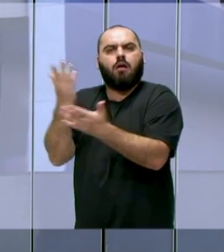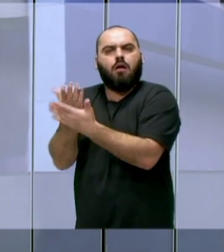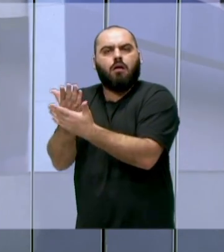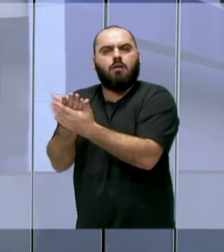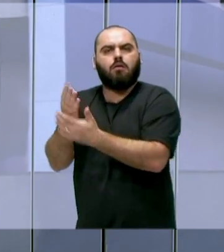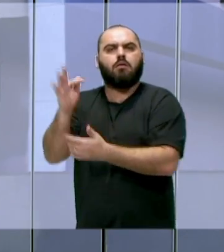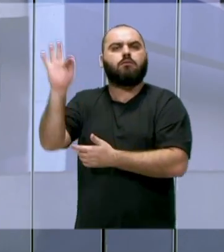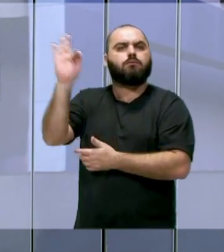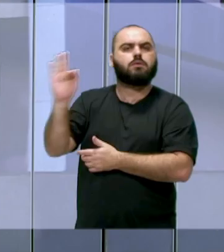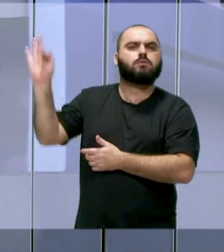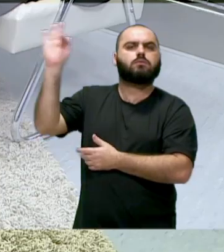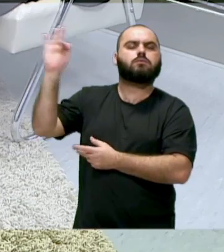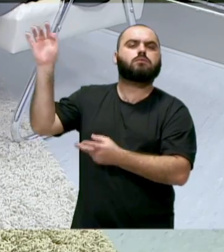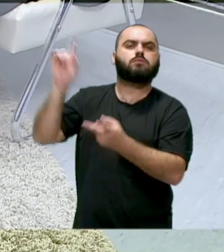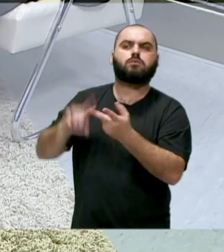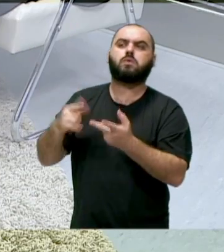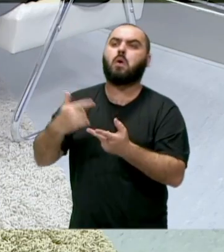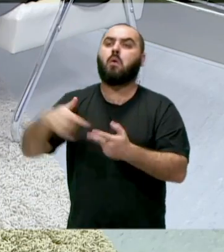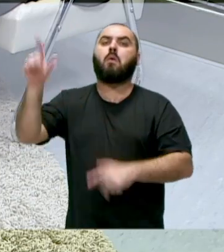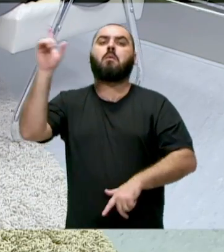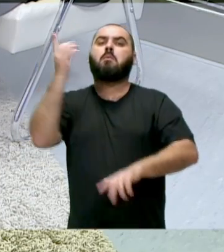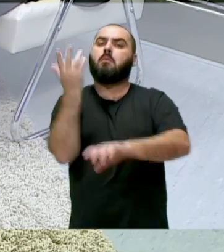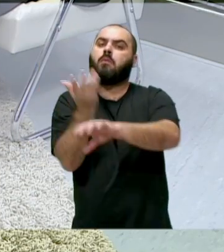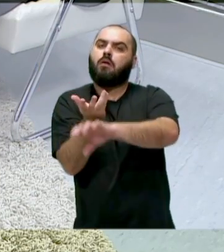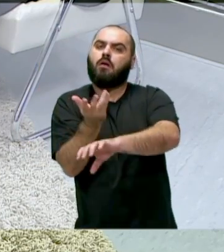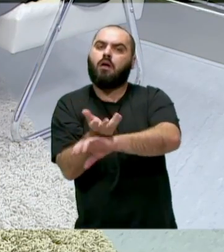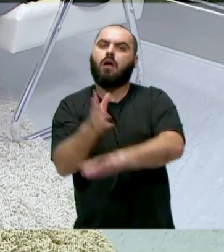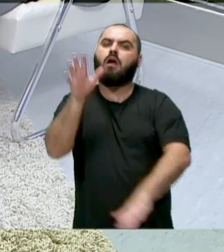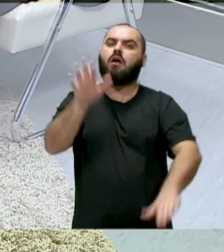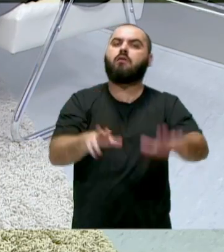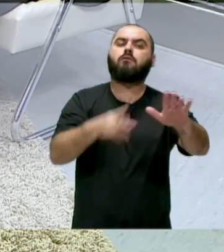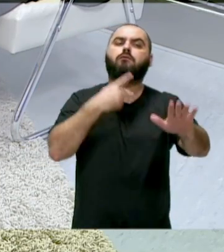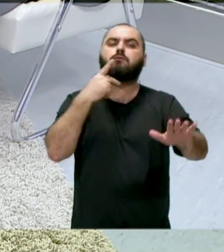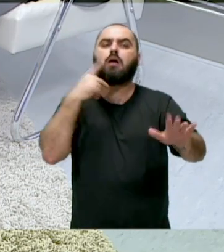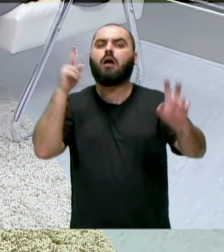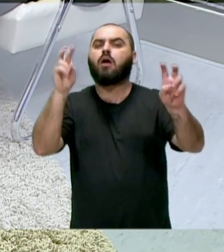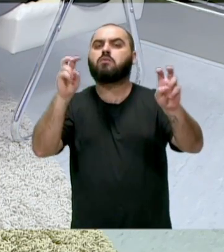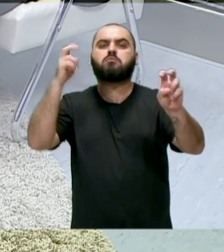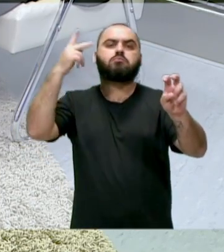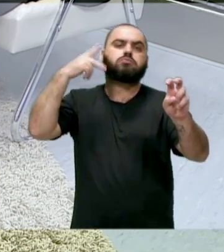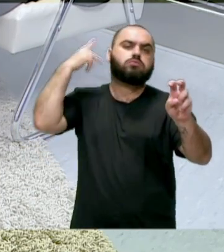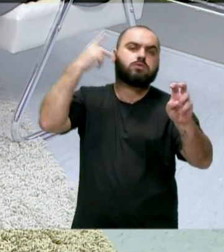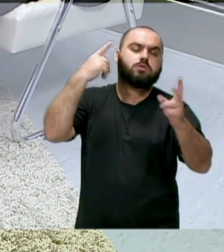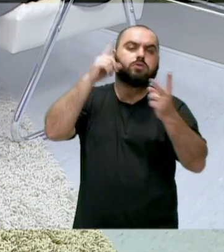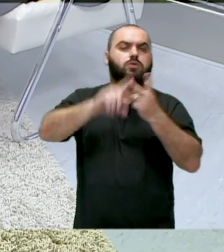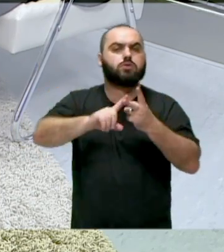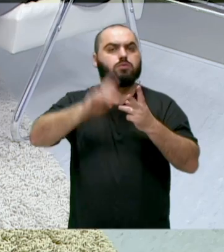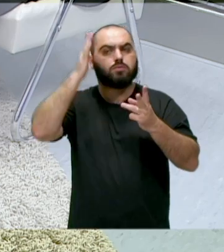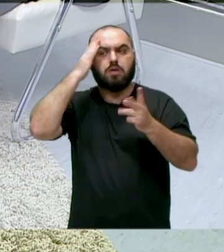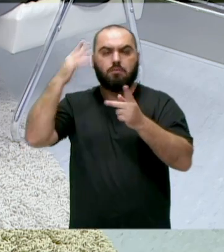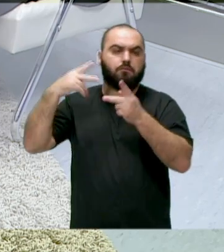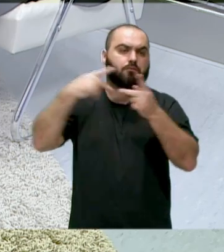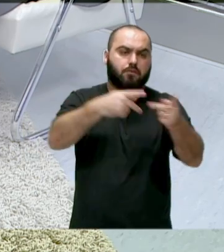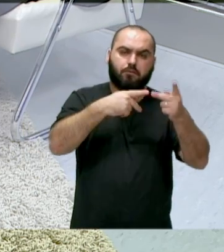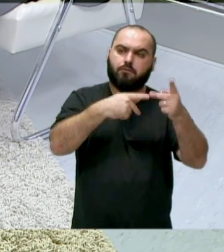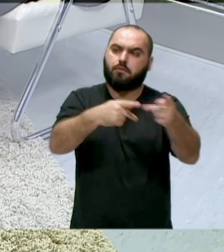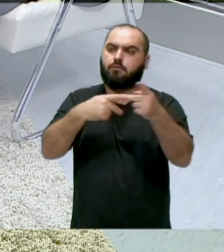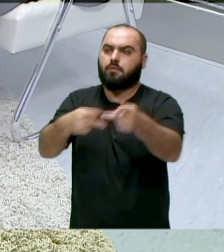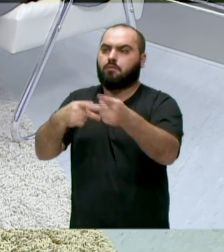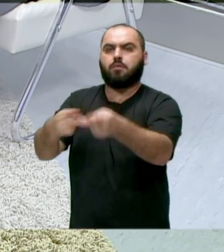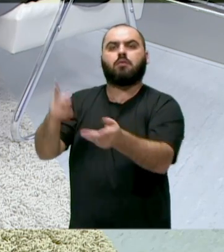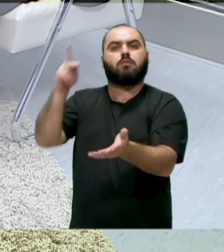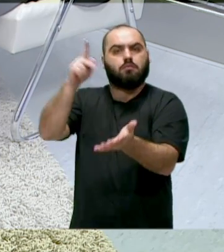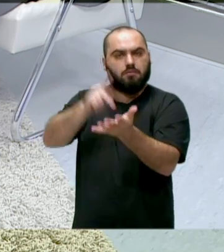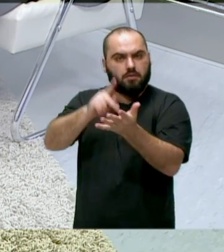filosofia, às vezes outras matérias, mas que por um momento se tocavam no âmbito político, se incentivavam, essas visitas, saídas, elas com